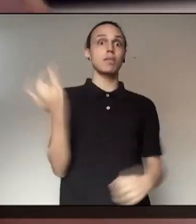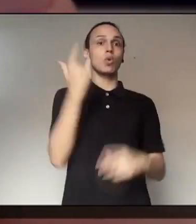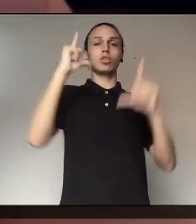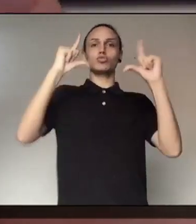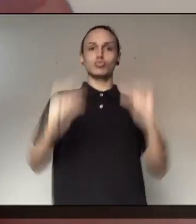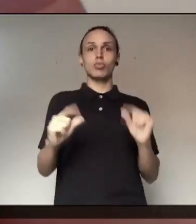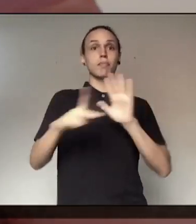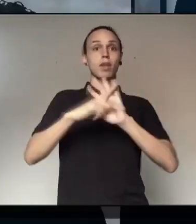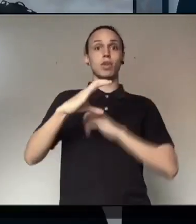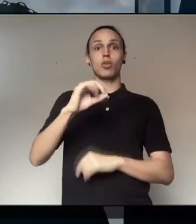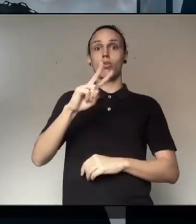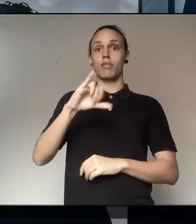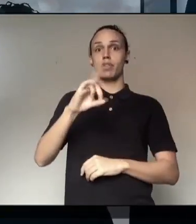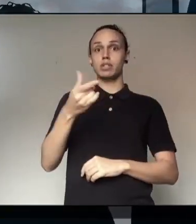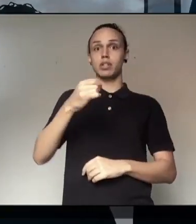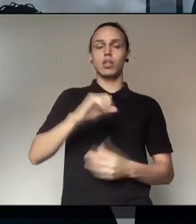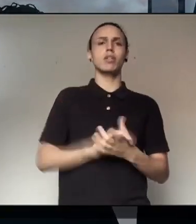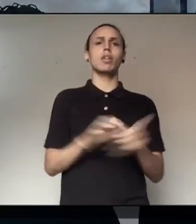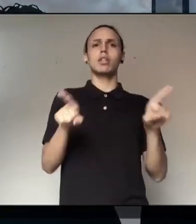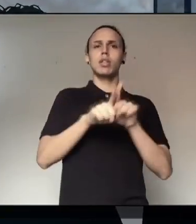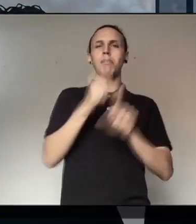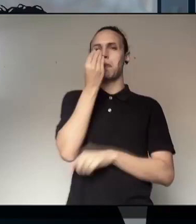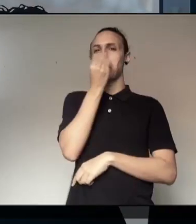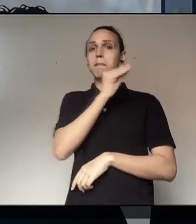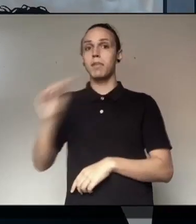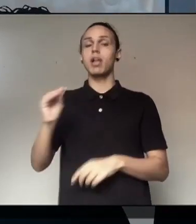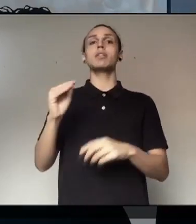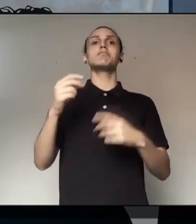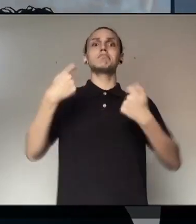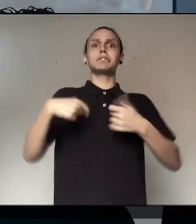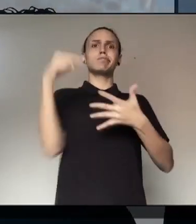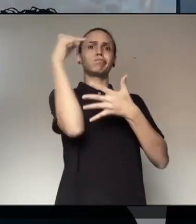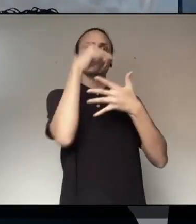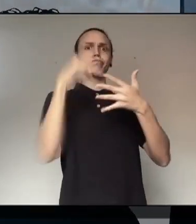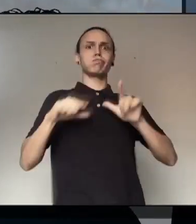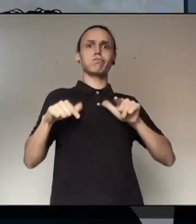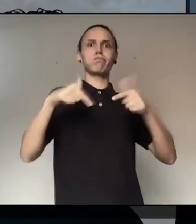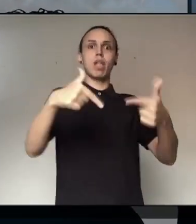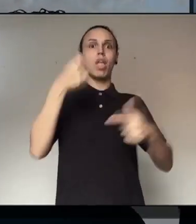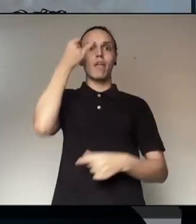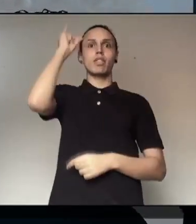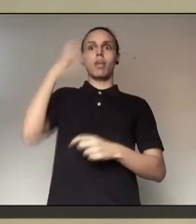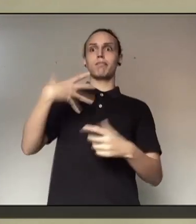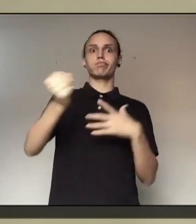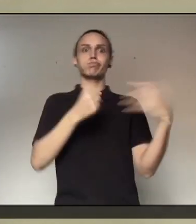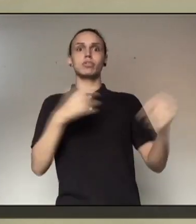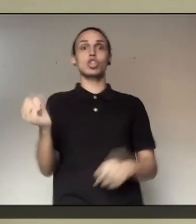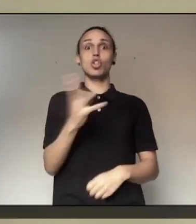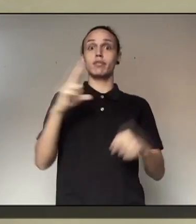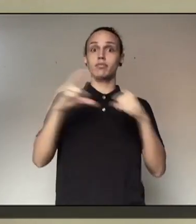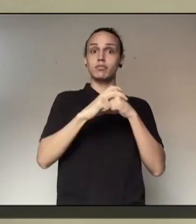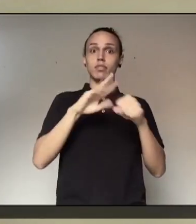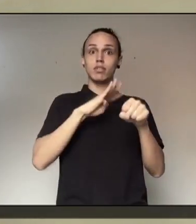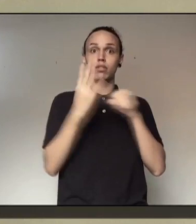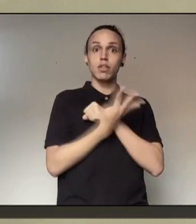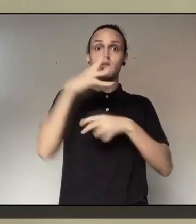Planos de reabertura que não levam em consideração a redução da transmissão comunitária da Covid-19 e a implementação